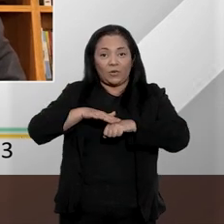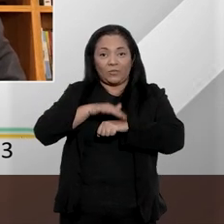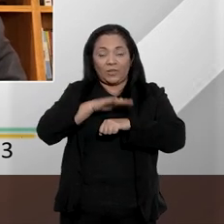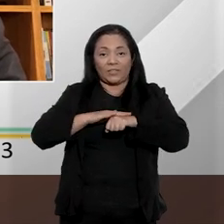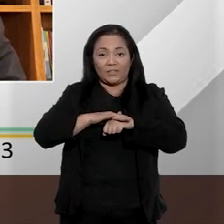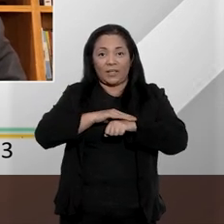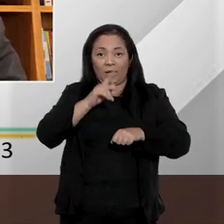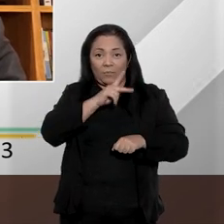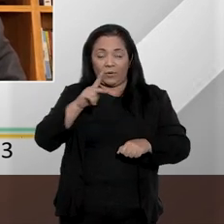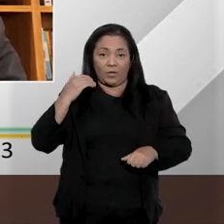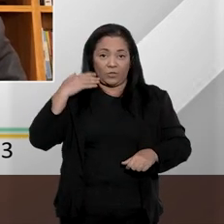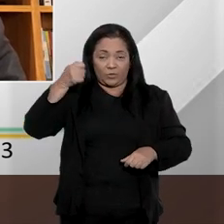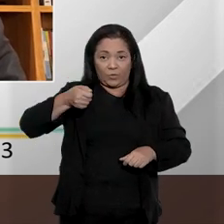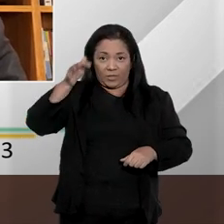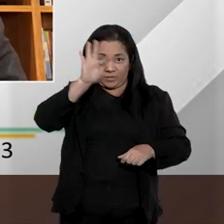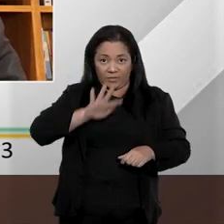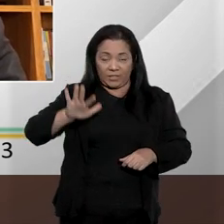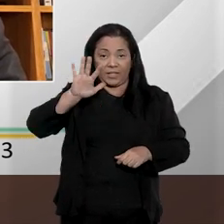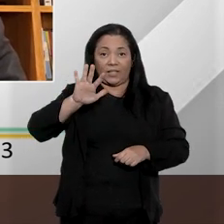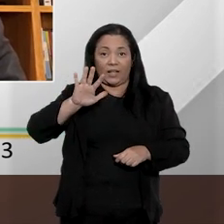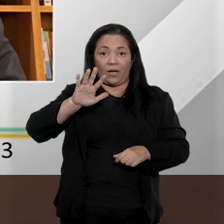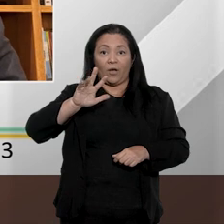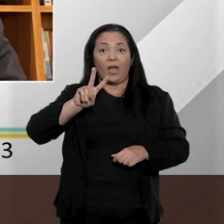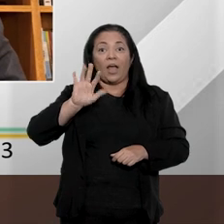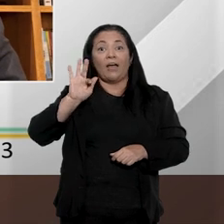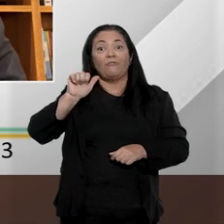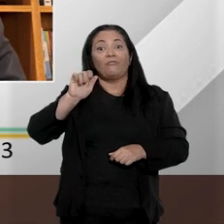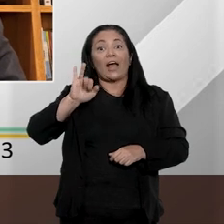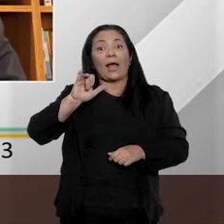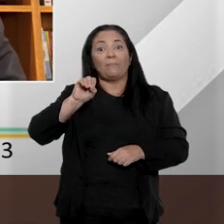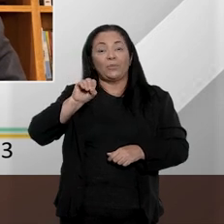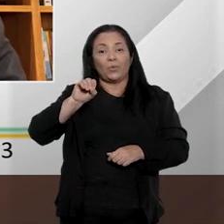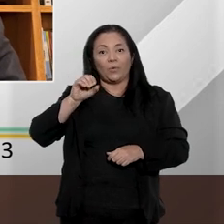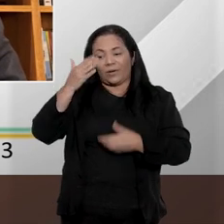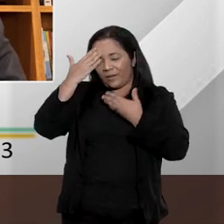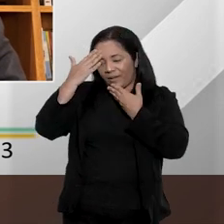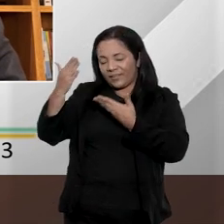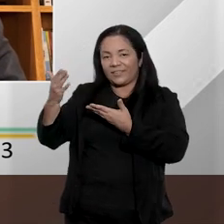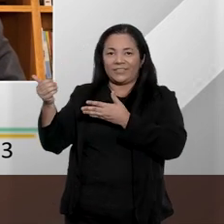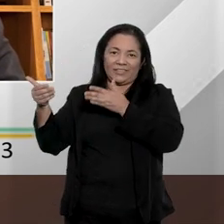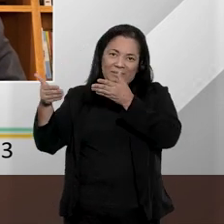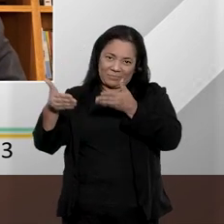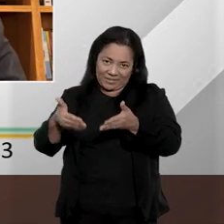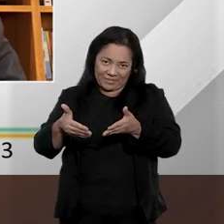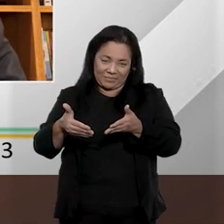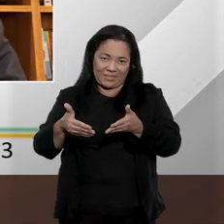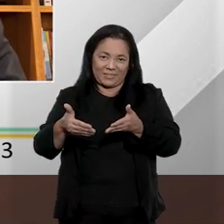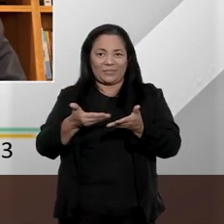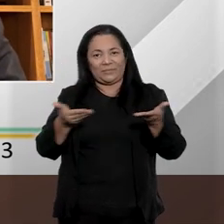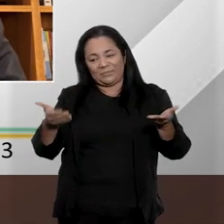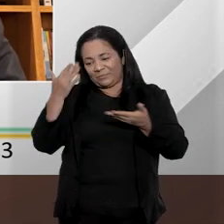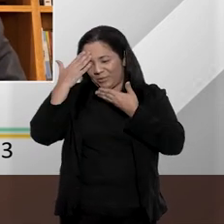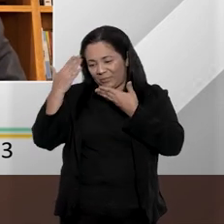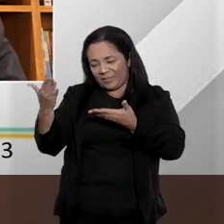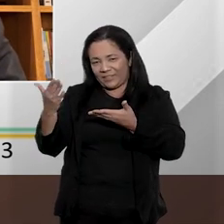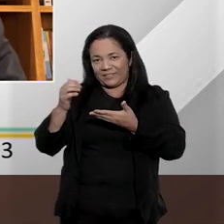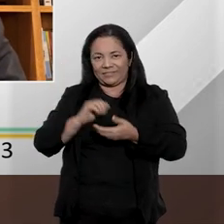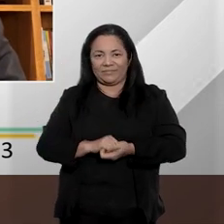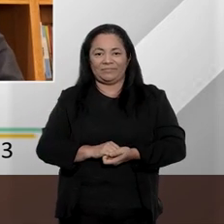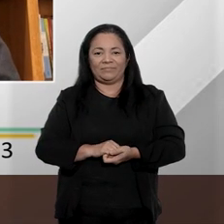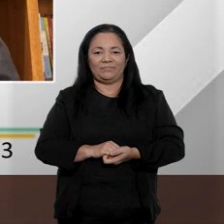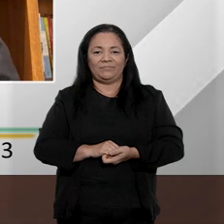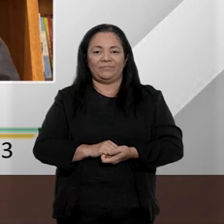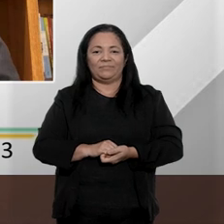professor e juiz federal Fábio Roque, a quem eu agradeço a participação aqui no nosso programa. Muito obrigada, professor.